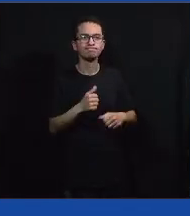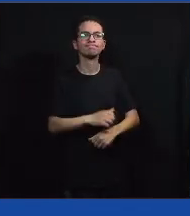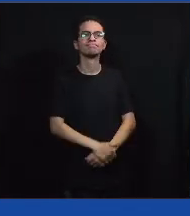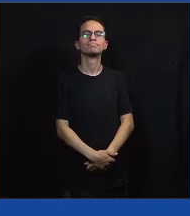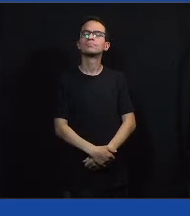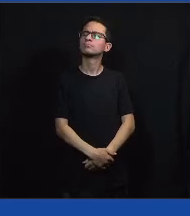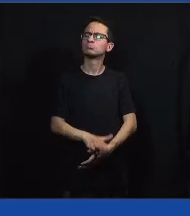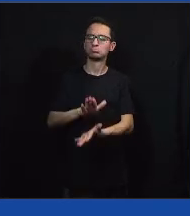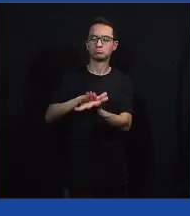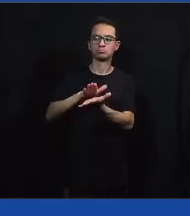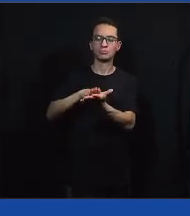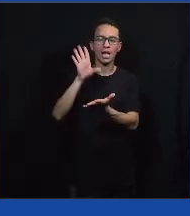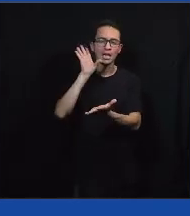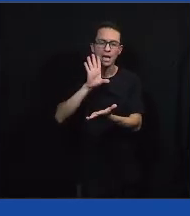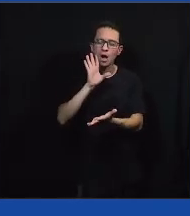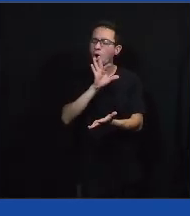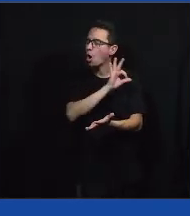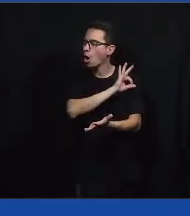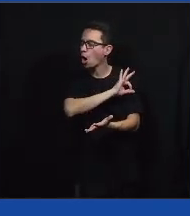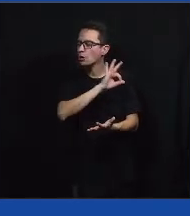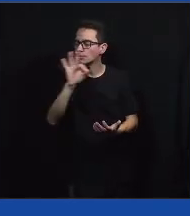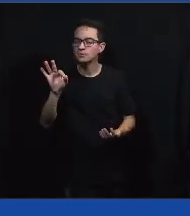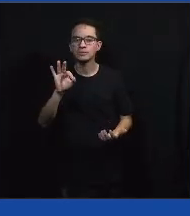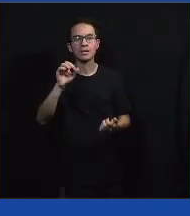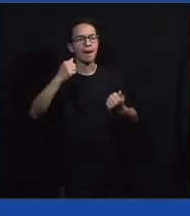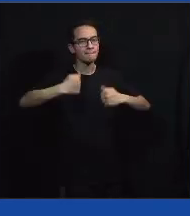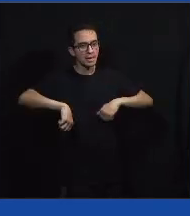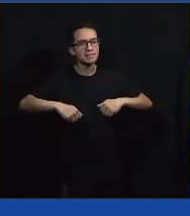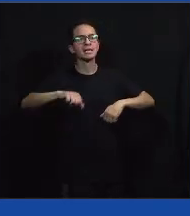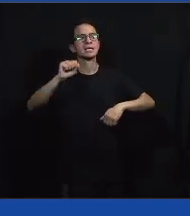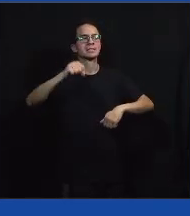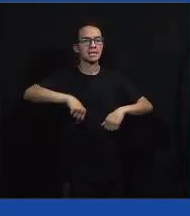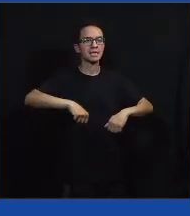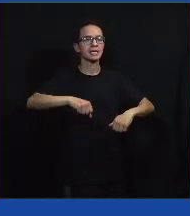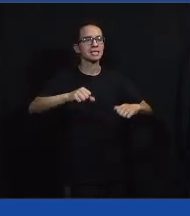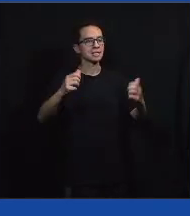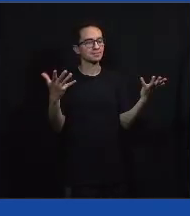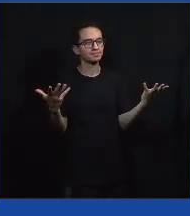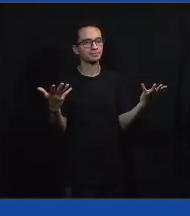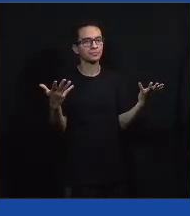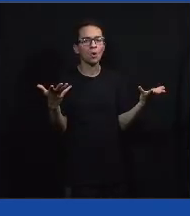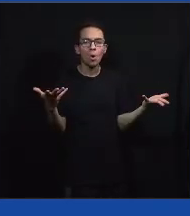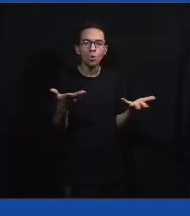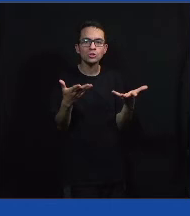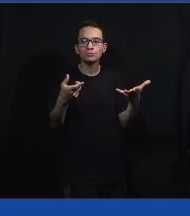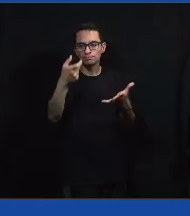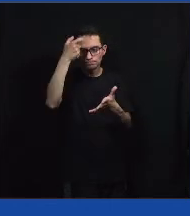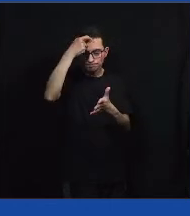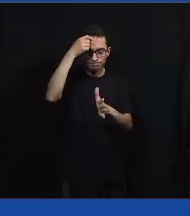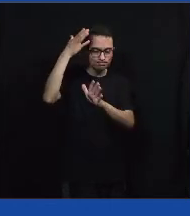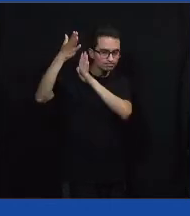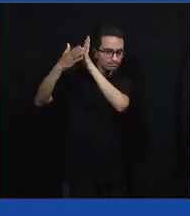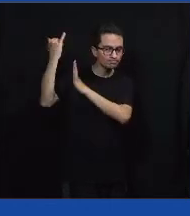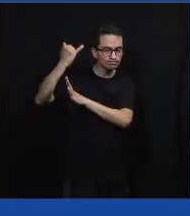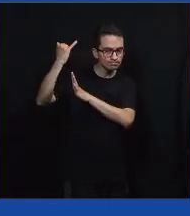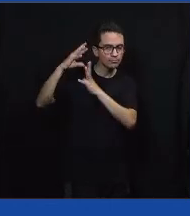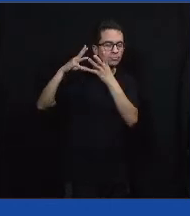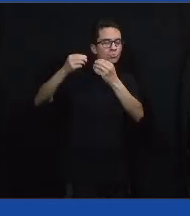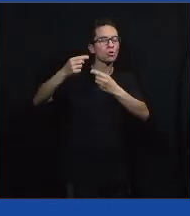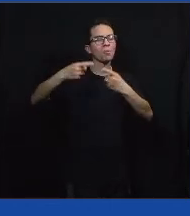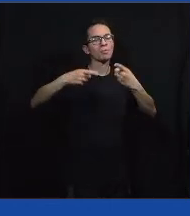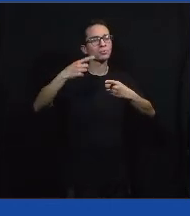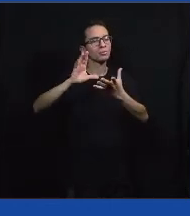Legal, Cris. Eu vejo, então, que é necessário ter um movimento aí para a conscientização da esfera pública para ter um